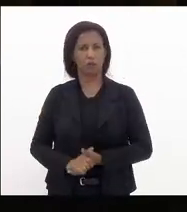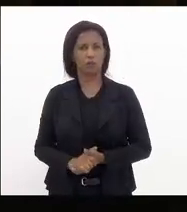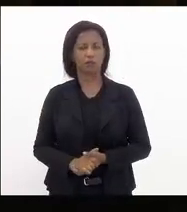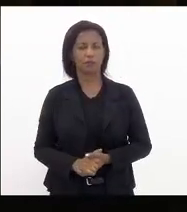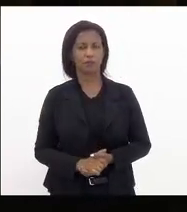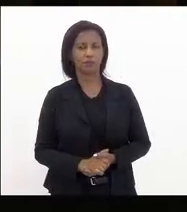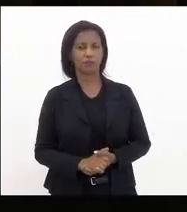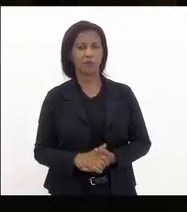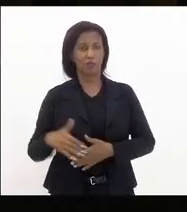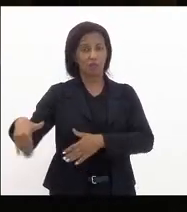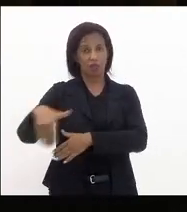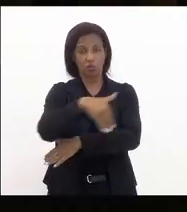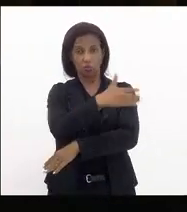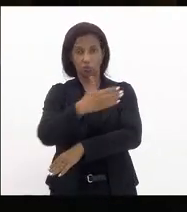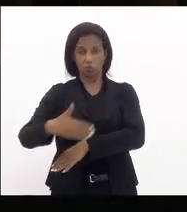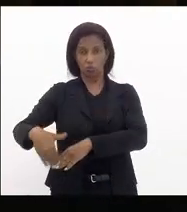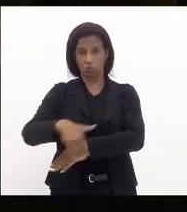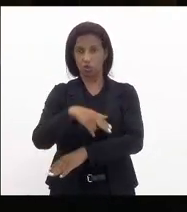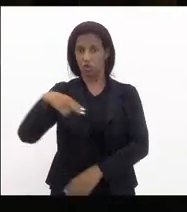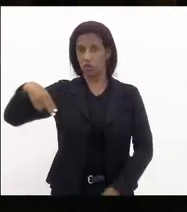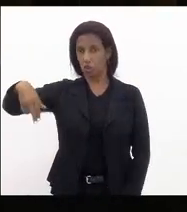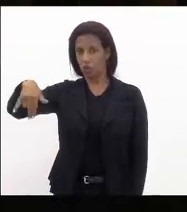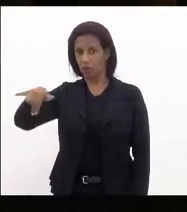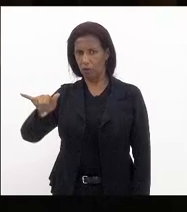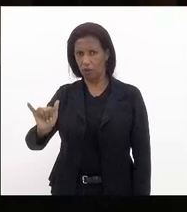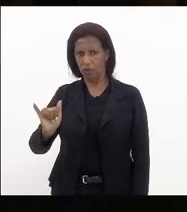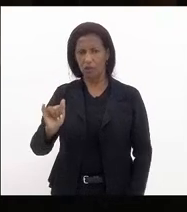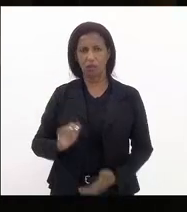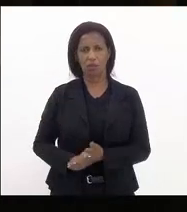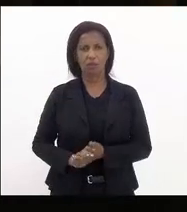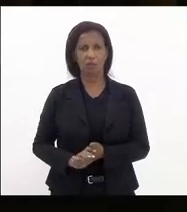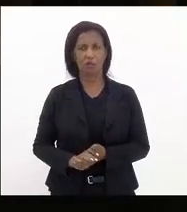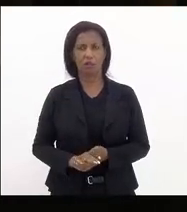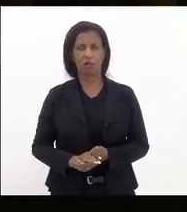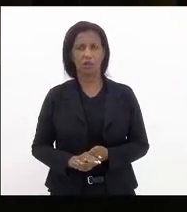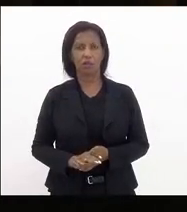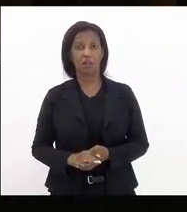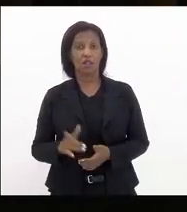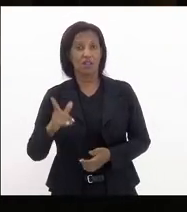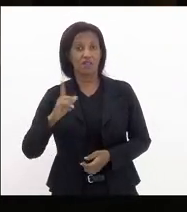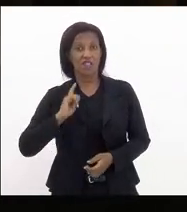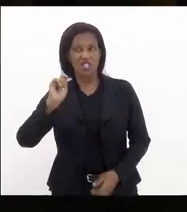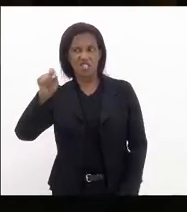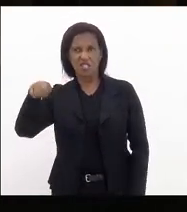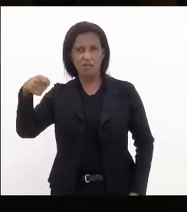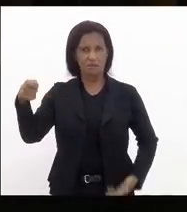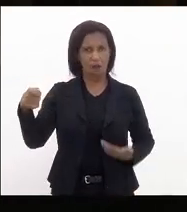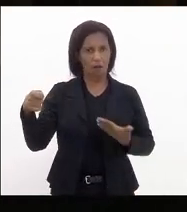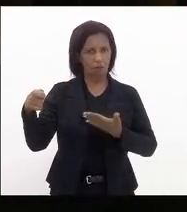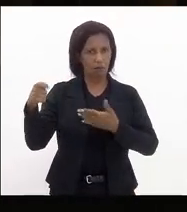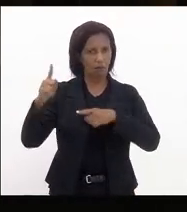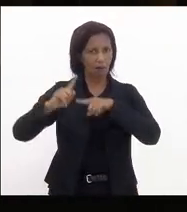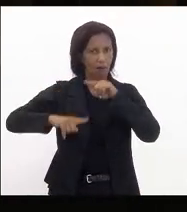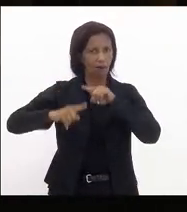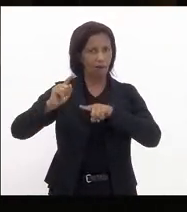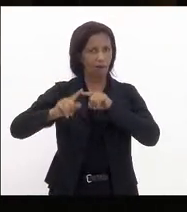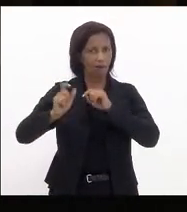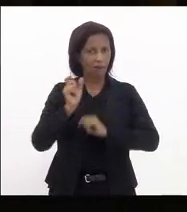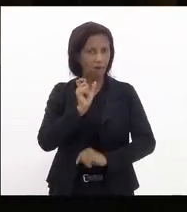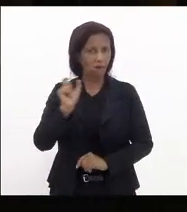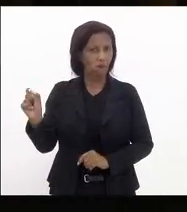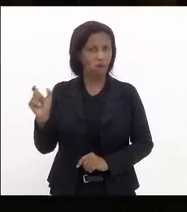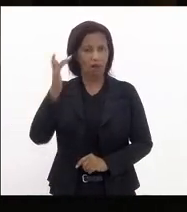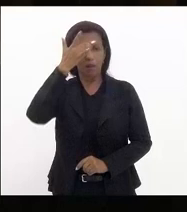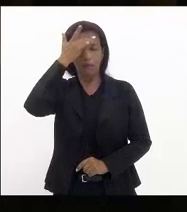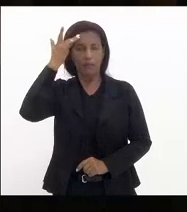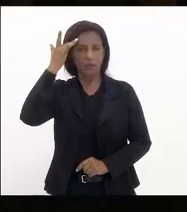nas ruas de Nova York fez gestos obscenos para aqueles que